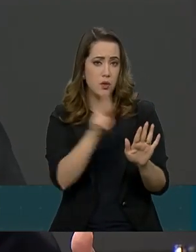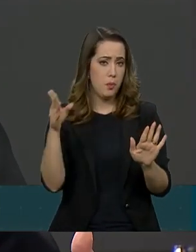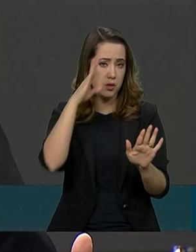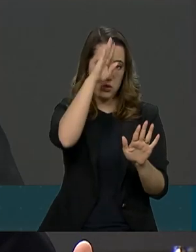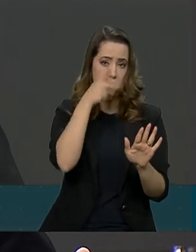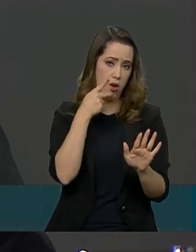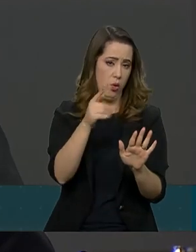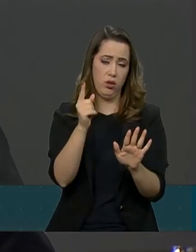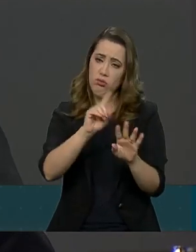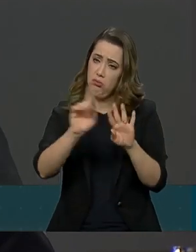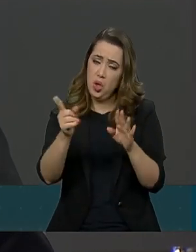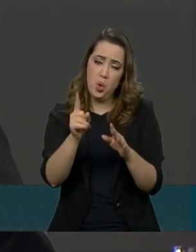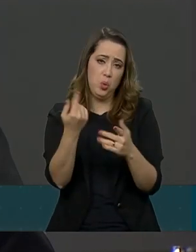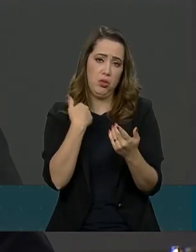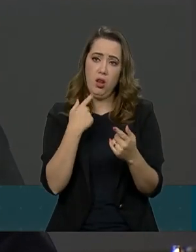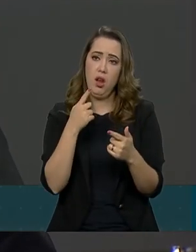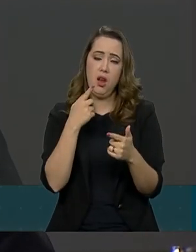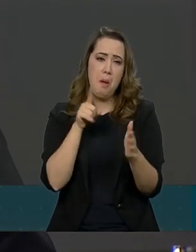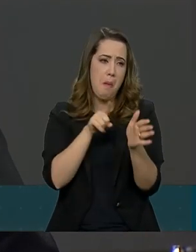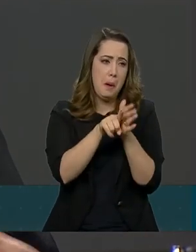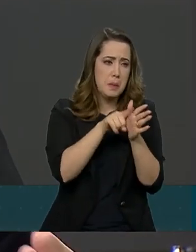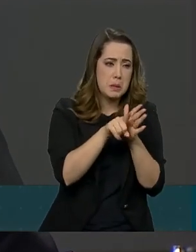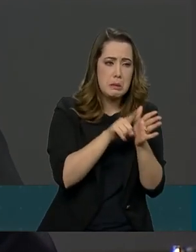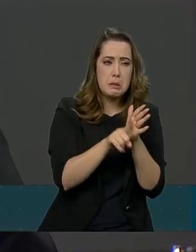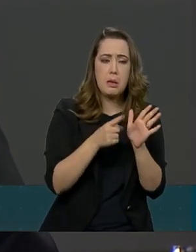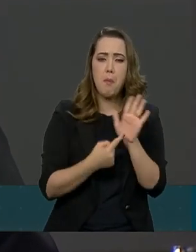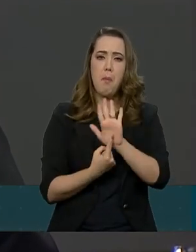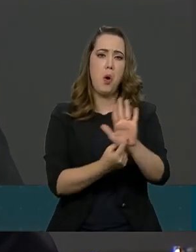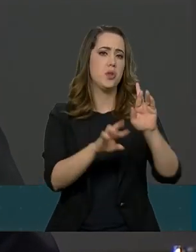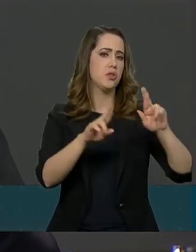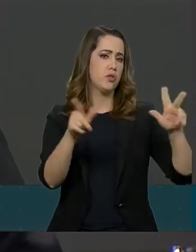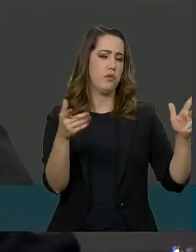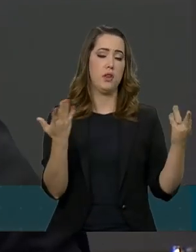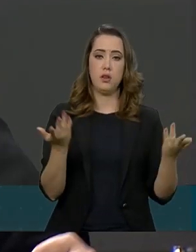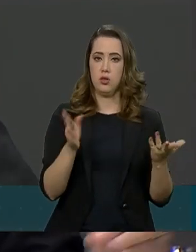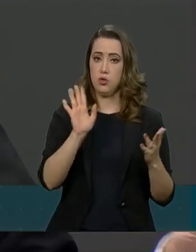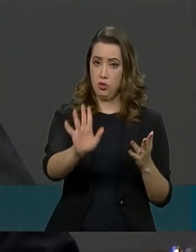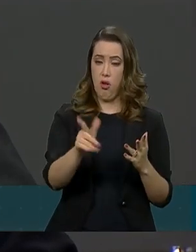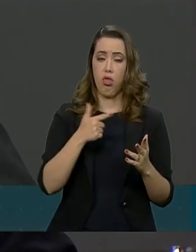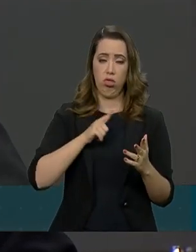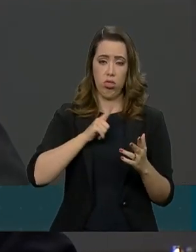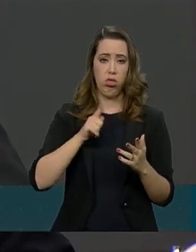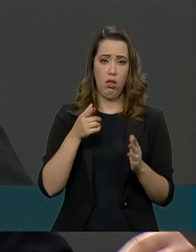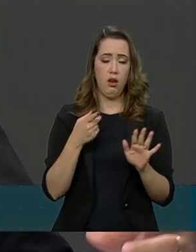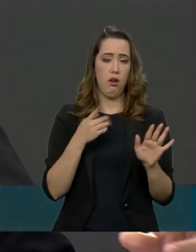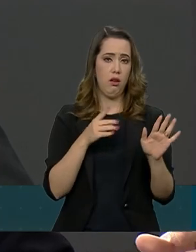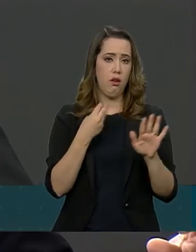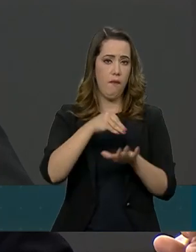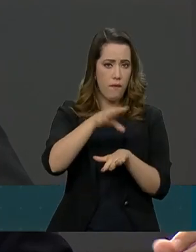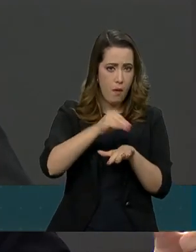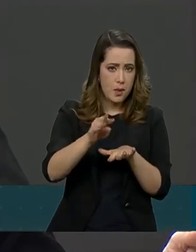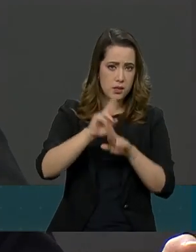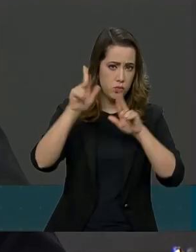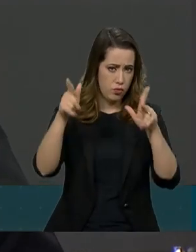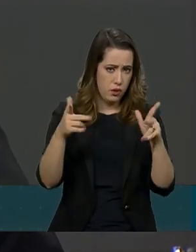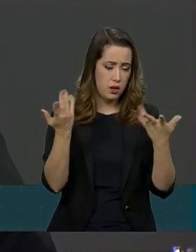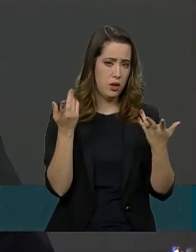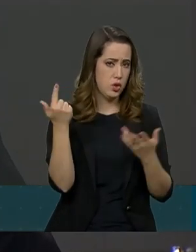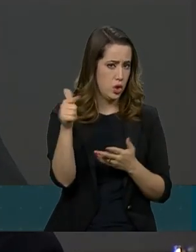informações ainda suficientes sobre o caso ou porque já há alguma informação apontando para o sentido contrário de que não houve